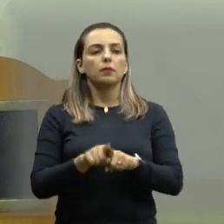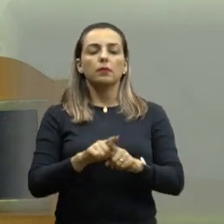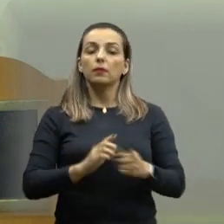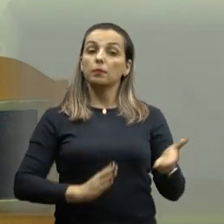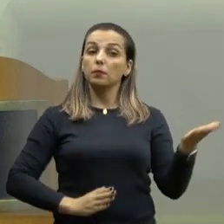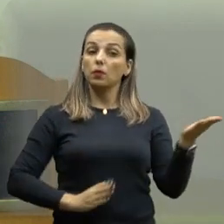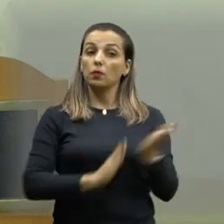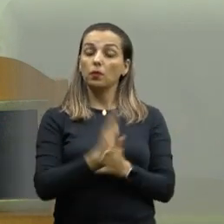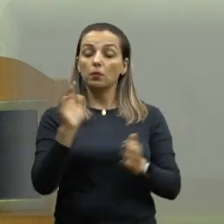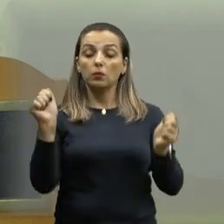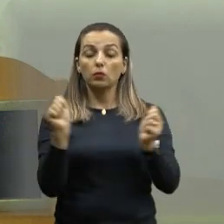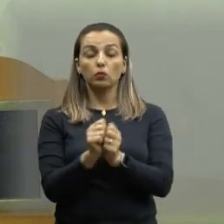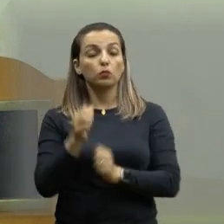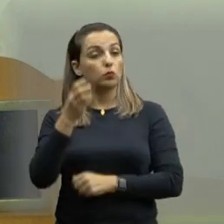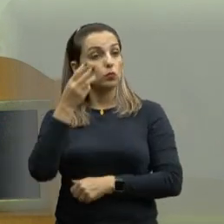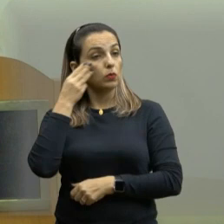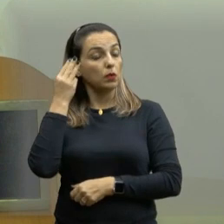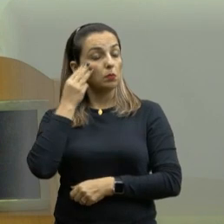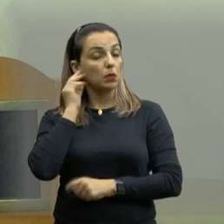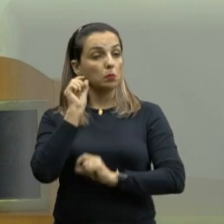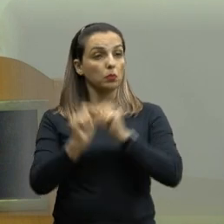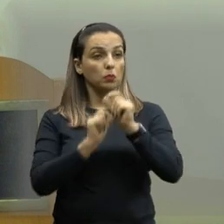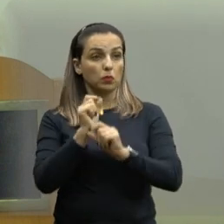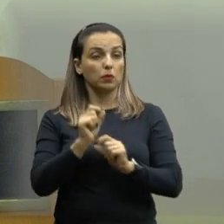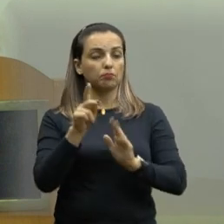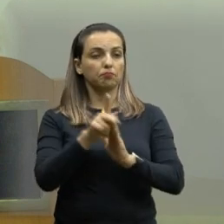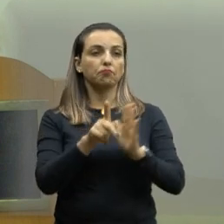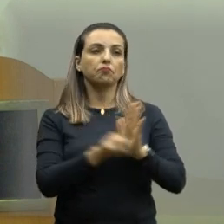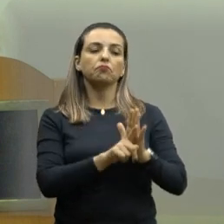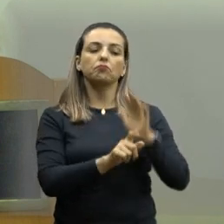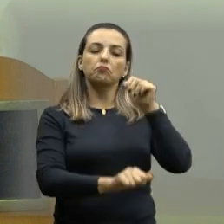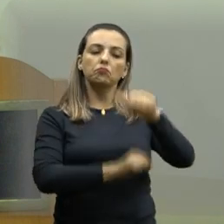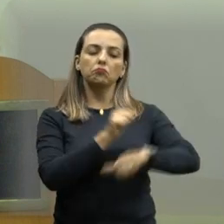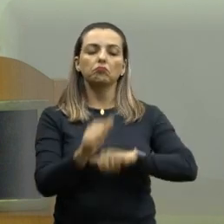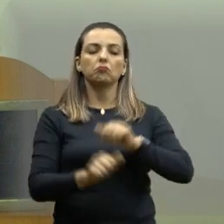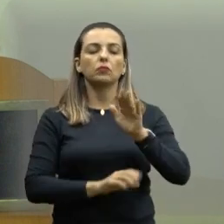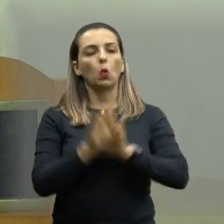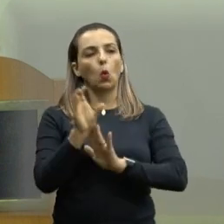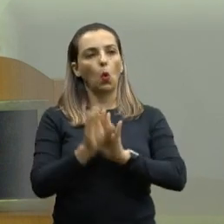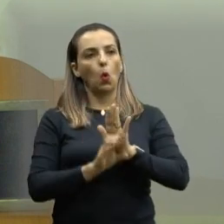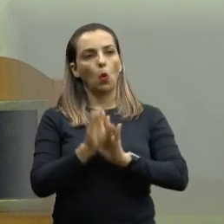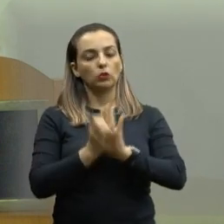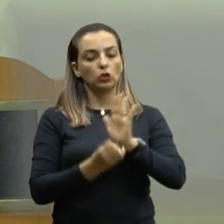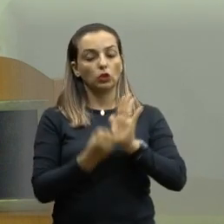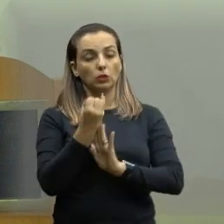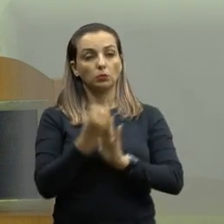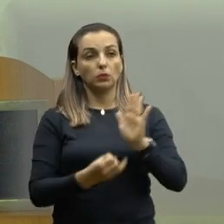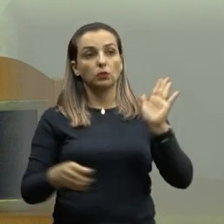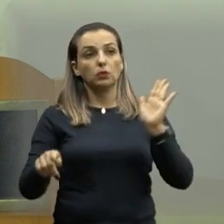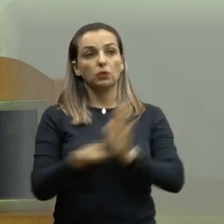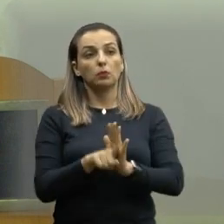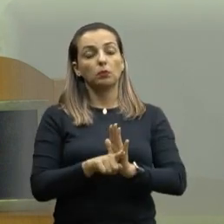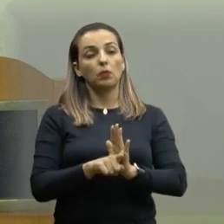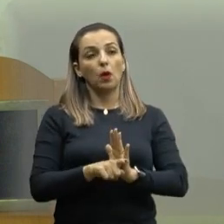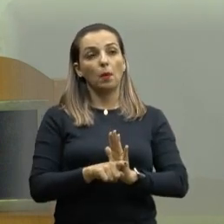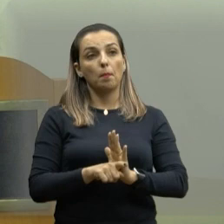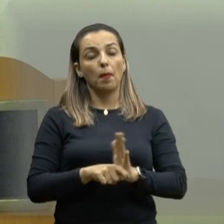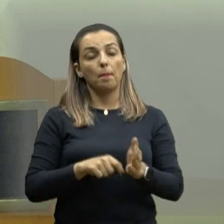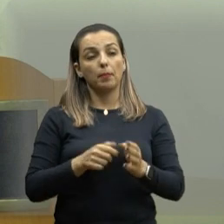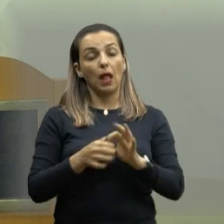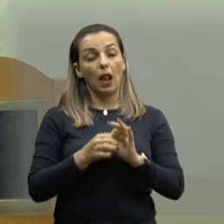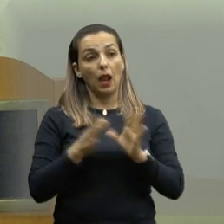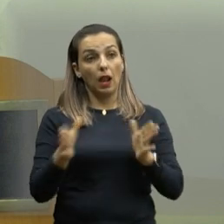junto com o Guilherme Bianco, o projeto que alterou o Código Tributário, promovendo isenções relativas a bens